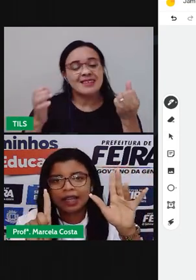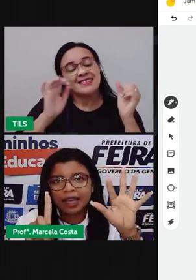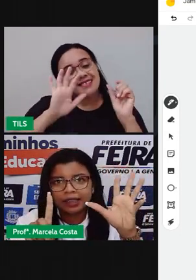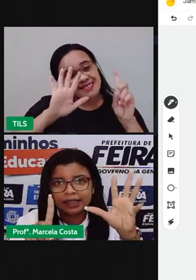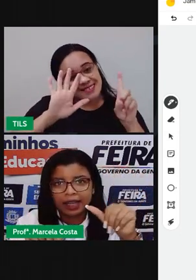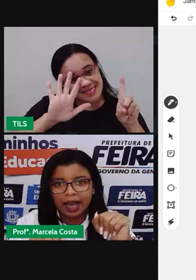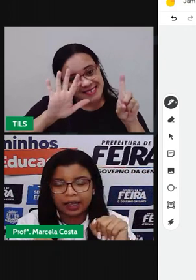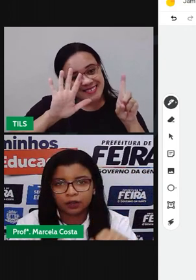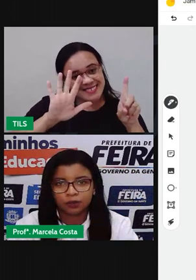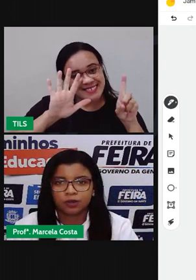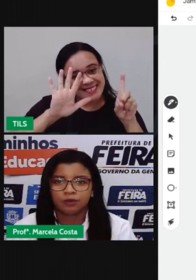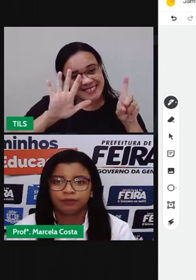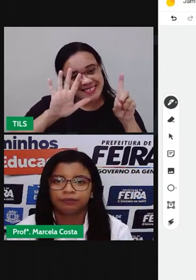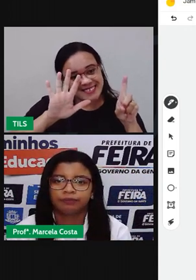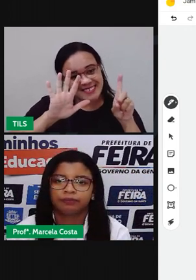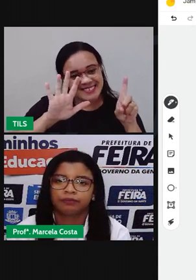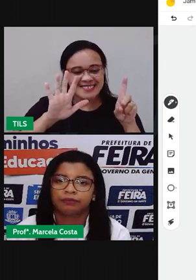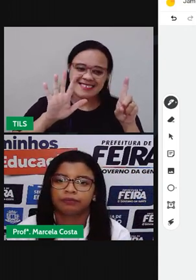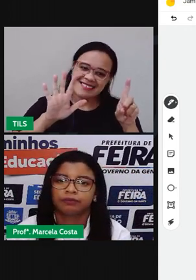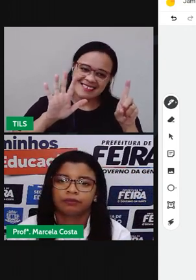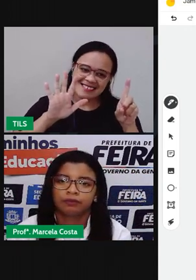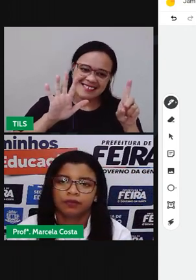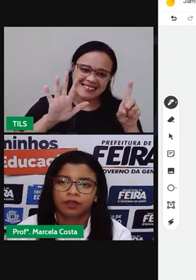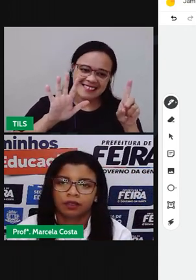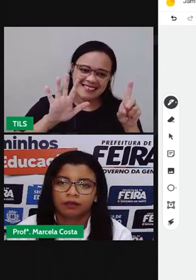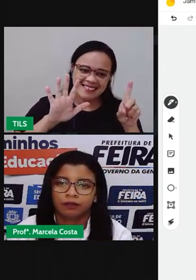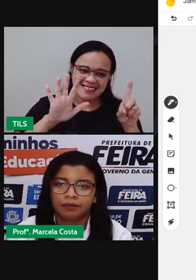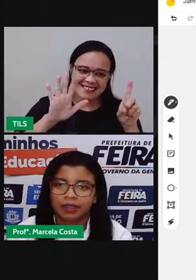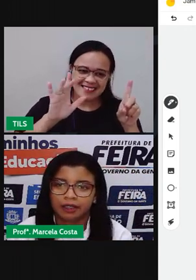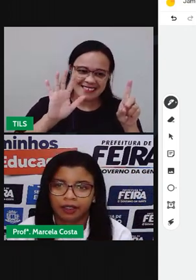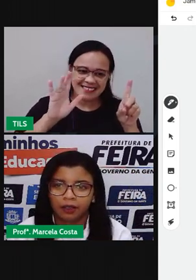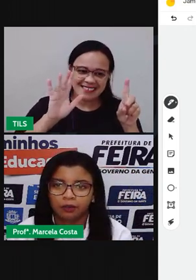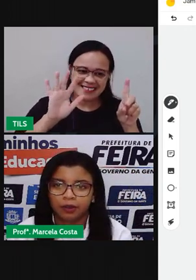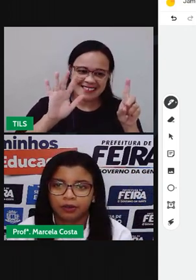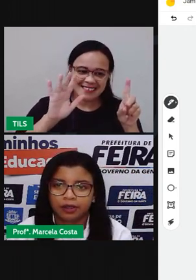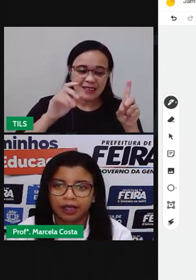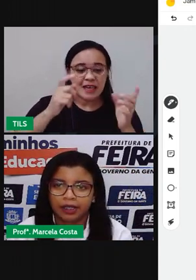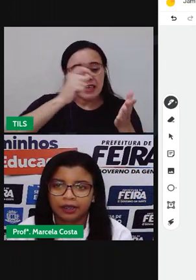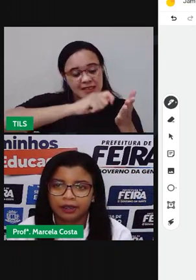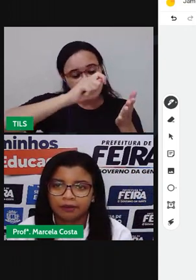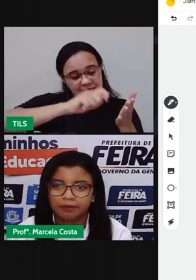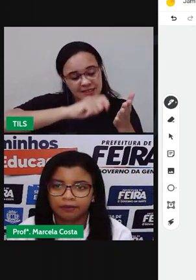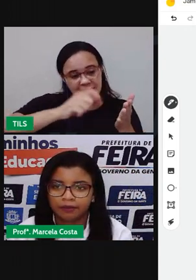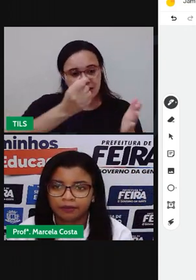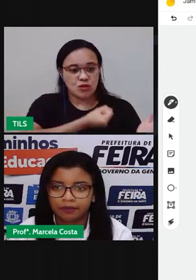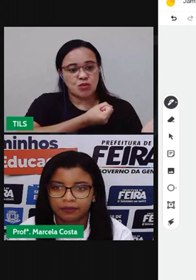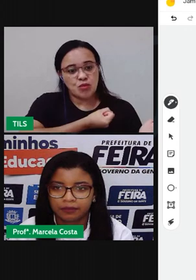Seis cactos. Vamos escrever aqui o número seis.